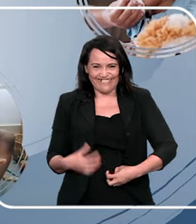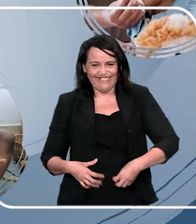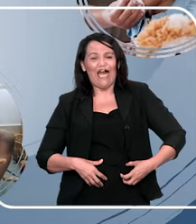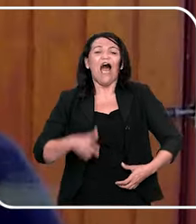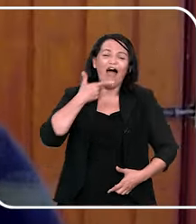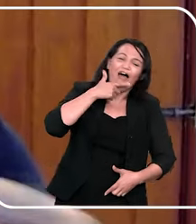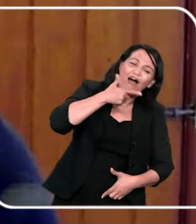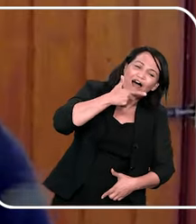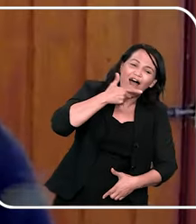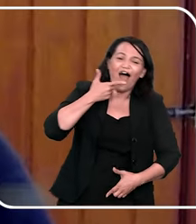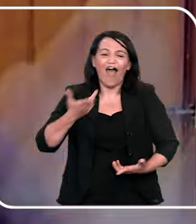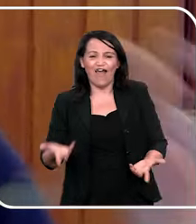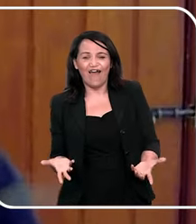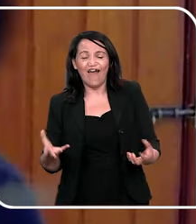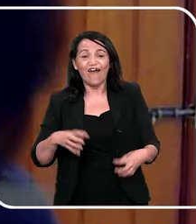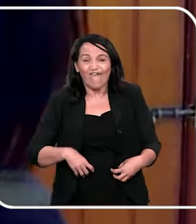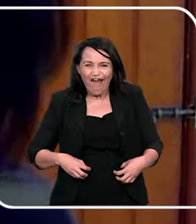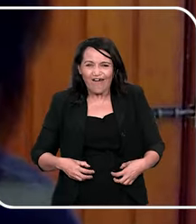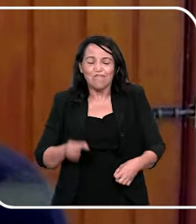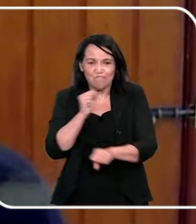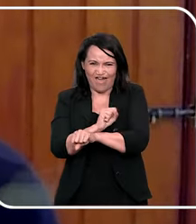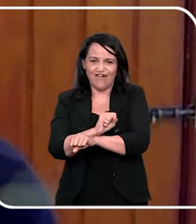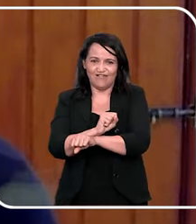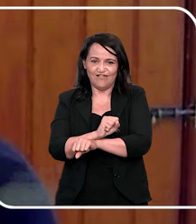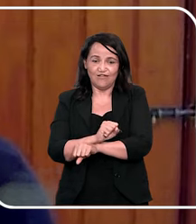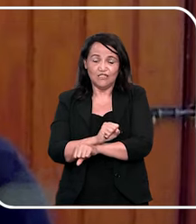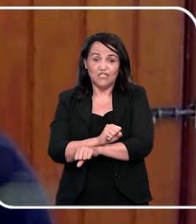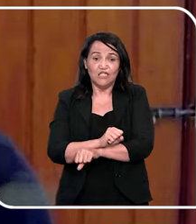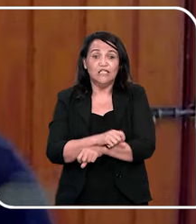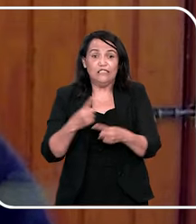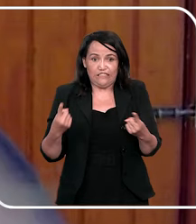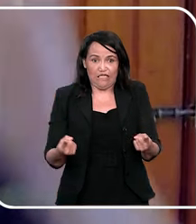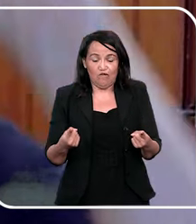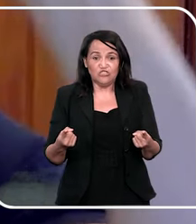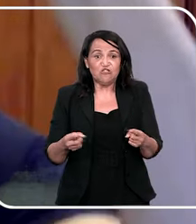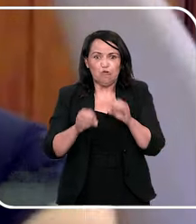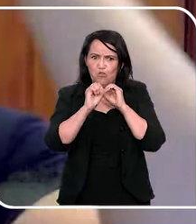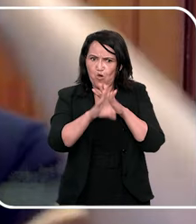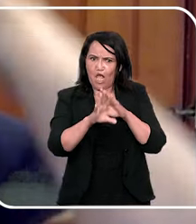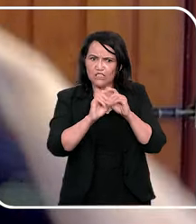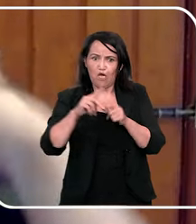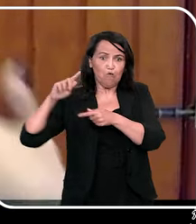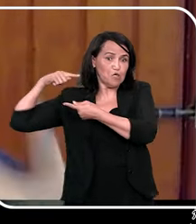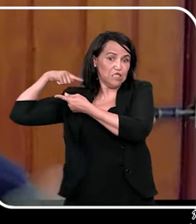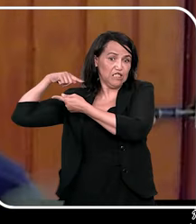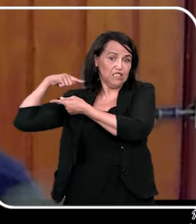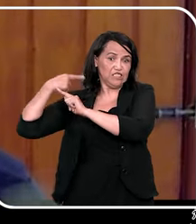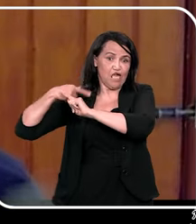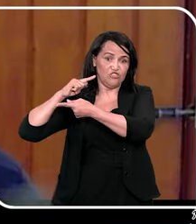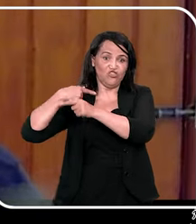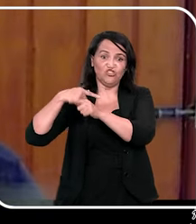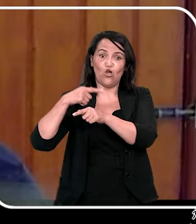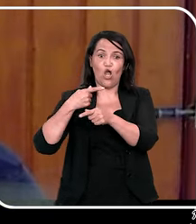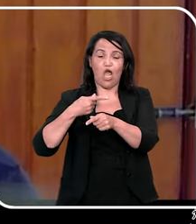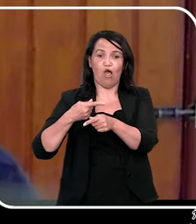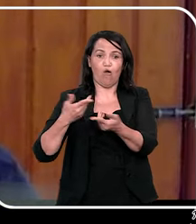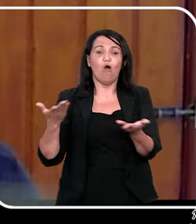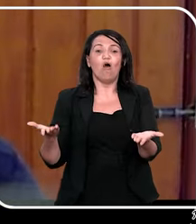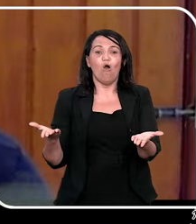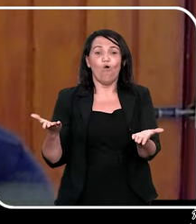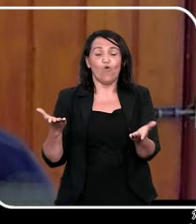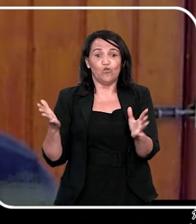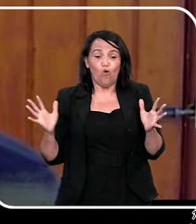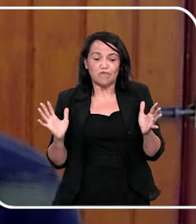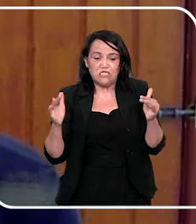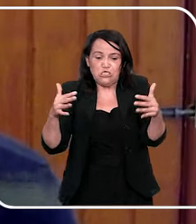cócega, para, volta a fazer cócega, então assim, a gente vinha de uma educação muito tradicional aqui em casa, quando a gente começou a colher,